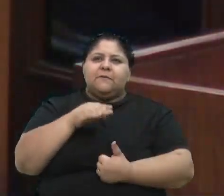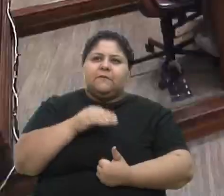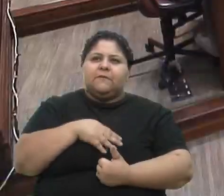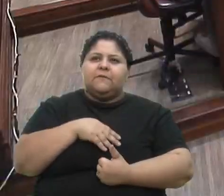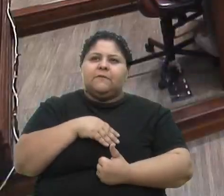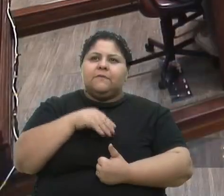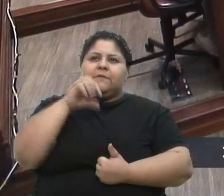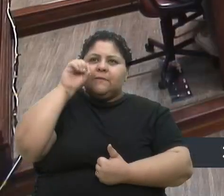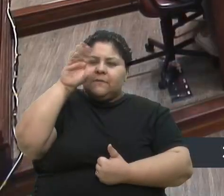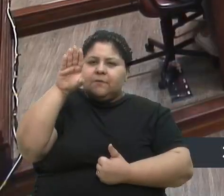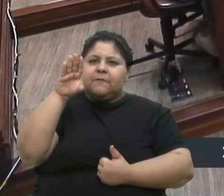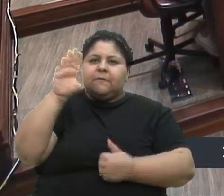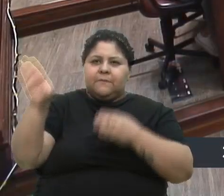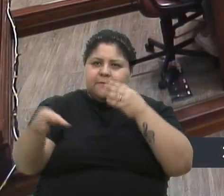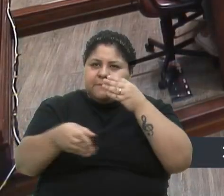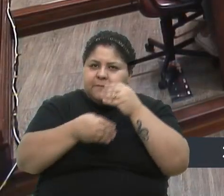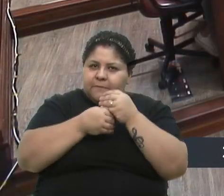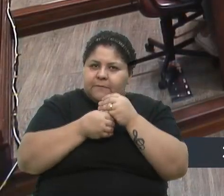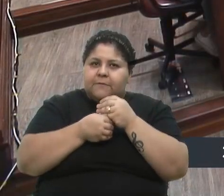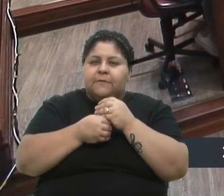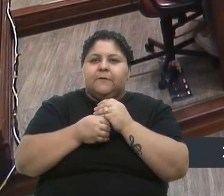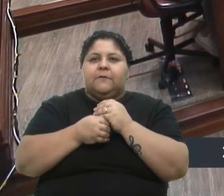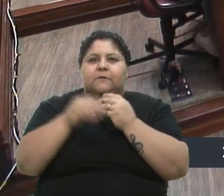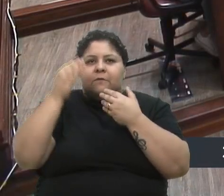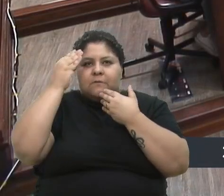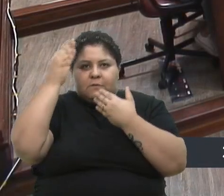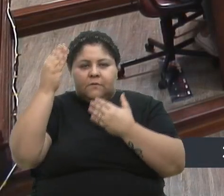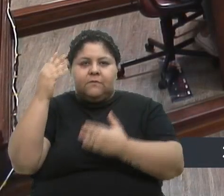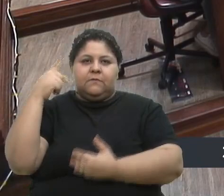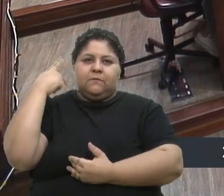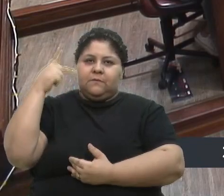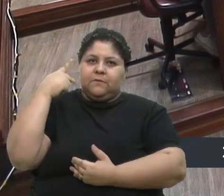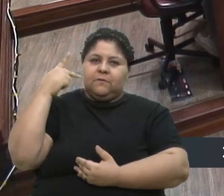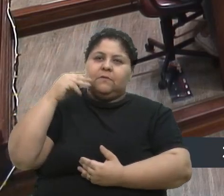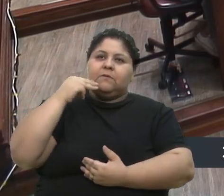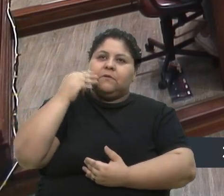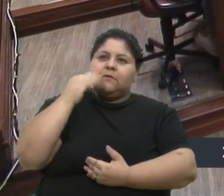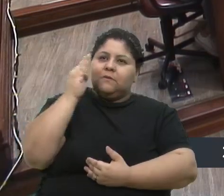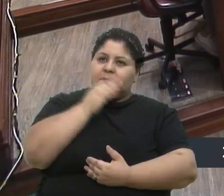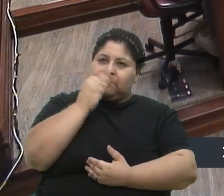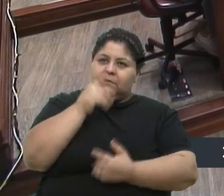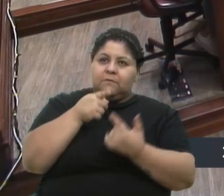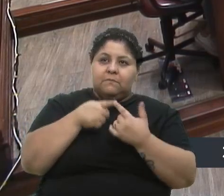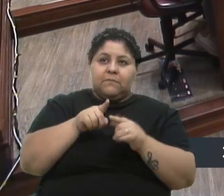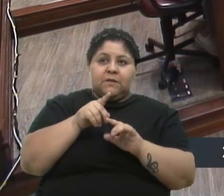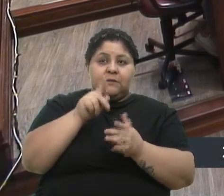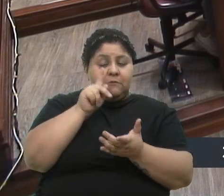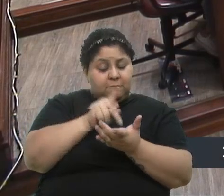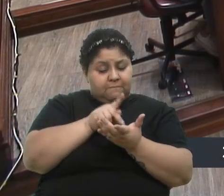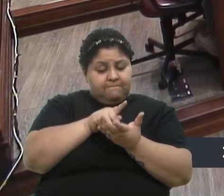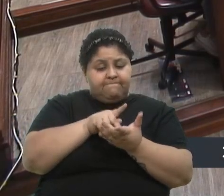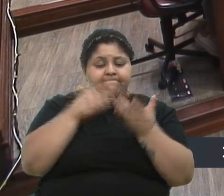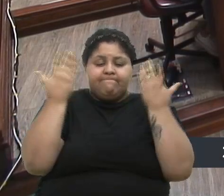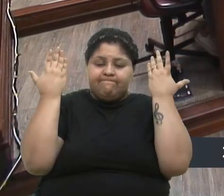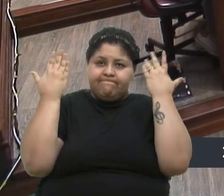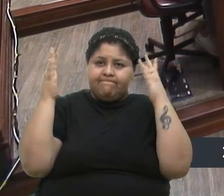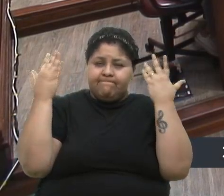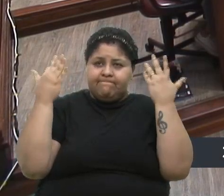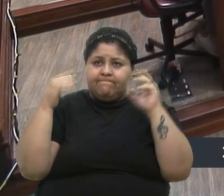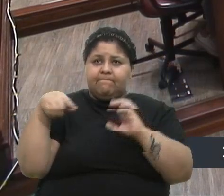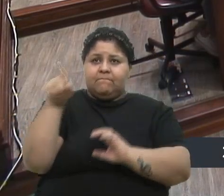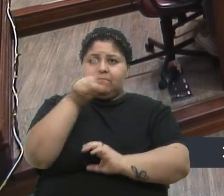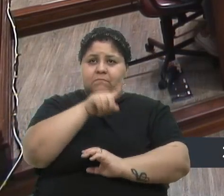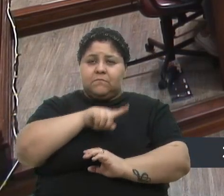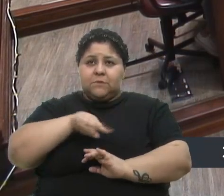vereadora Marisol, de uma forma bem breve e simples, mas sincera. Parabenizar nossa